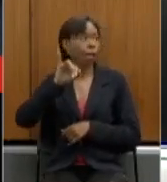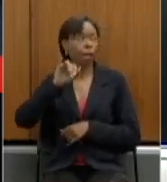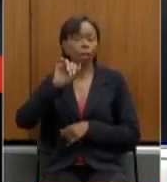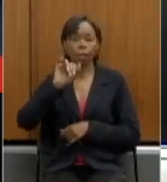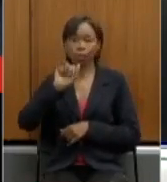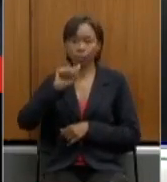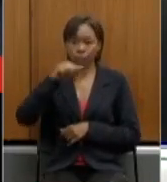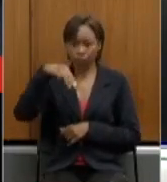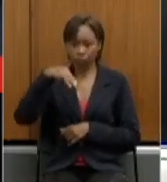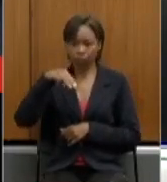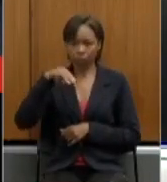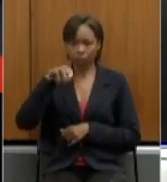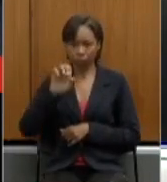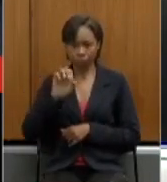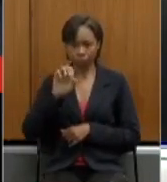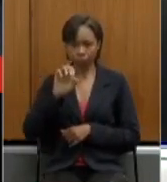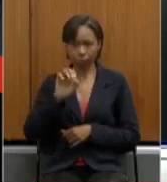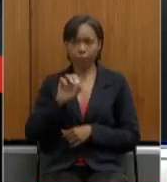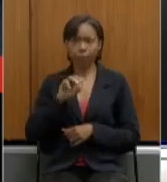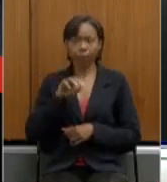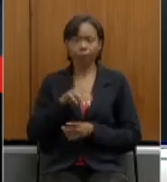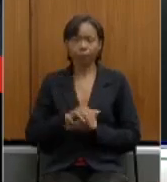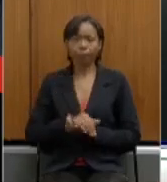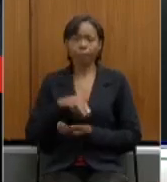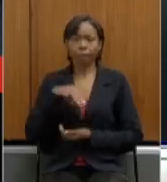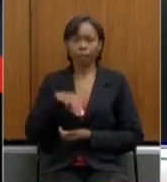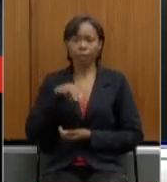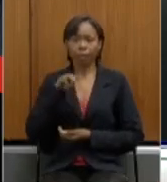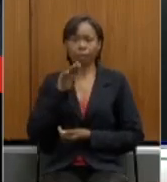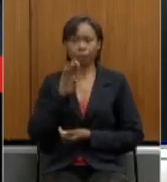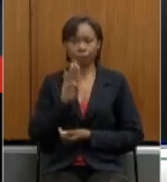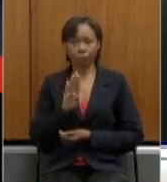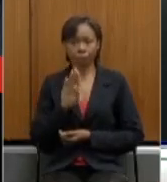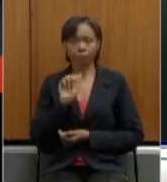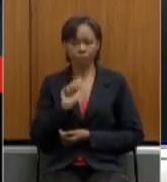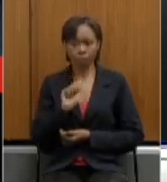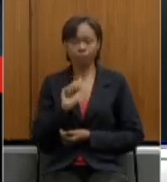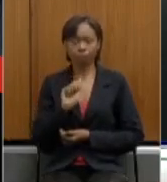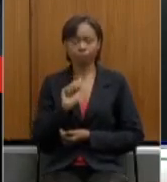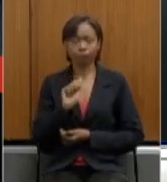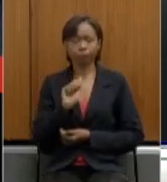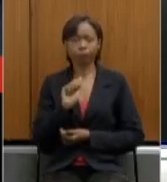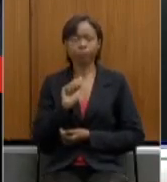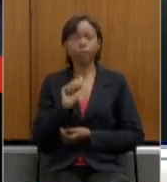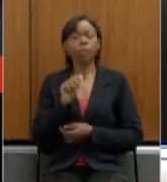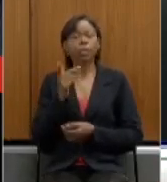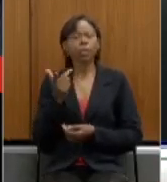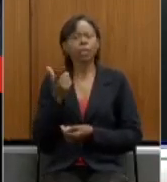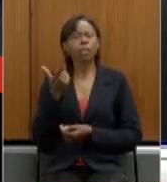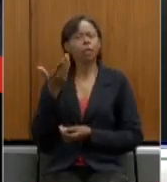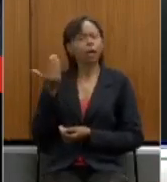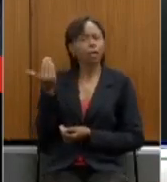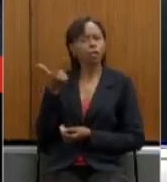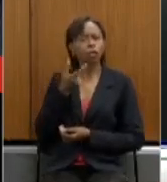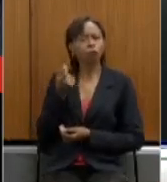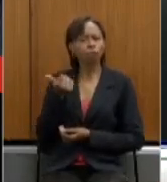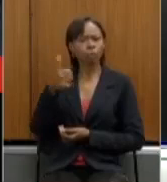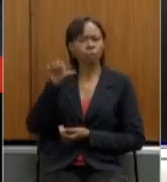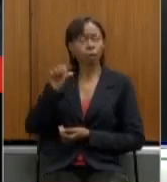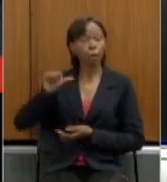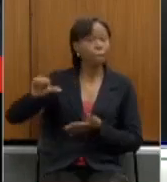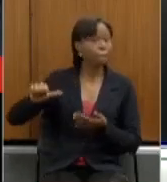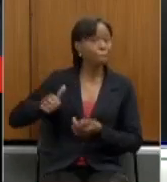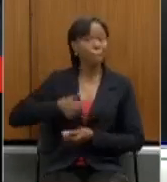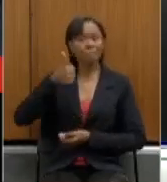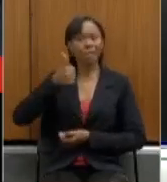Vargas e foi a primeira mulher presidente da Sociedade de Oftalmologia da Bahia e em 2019 foi também a primeira